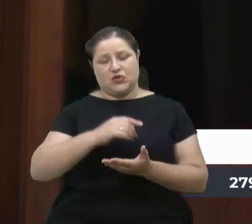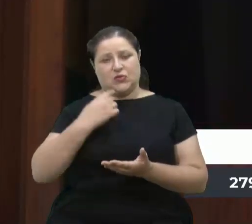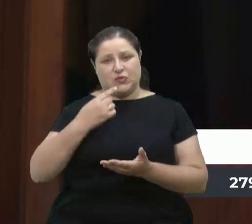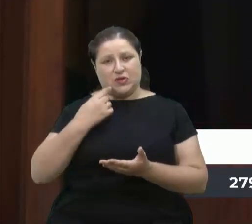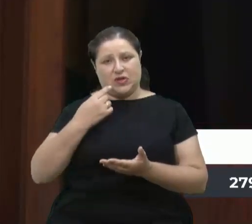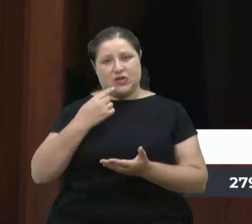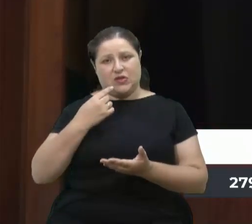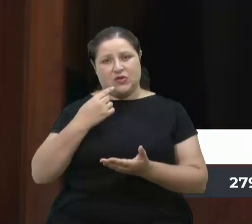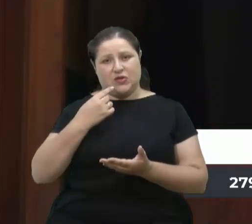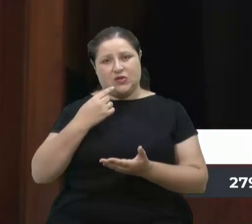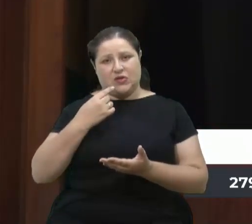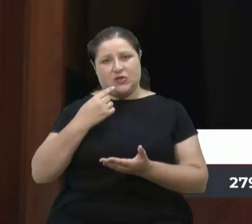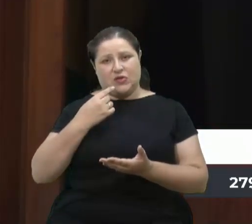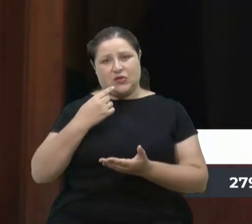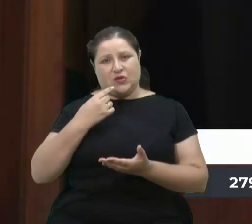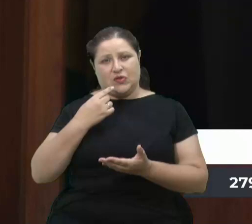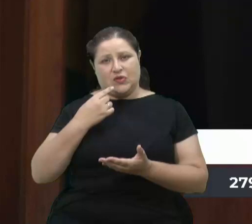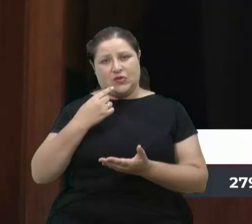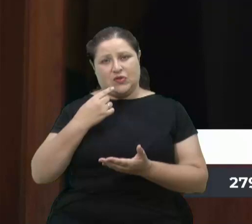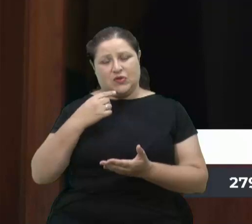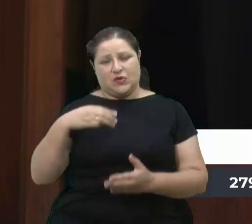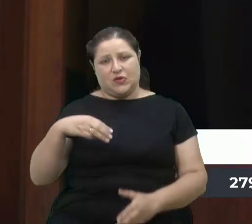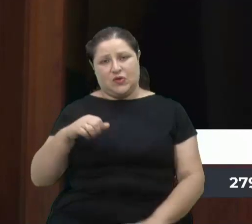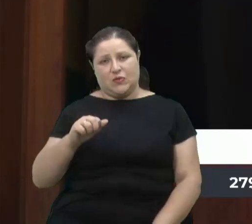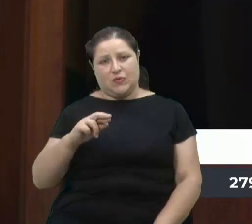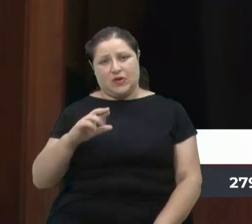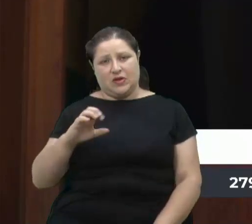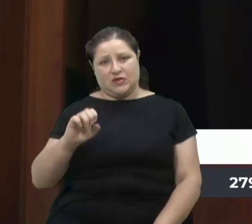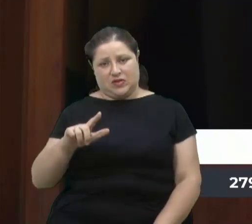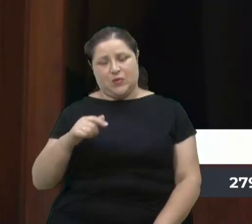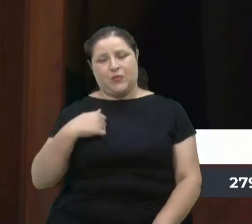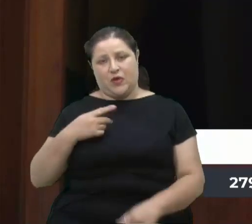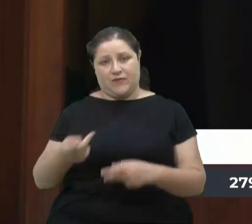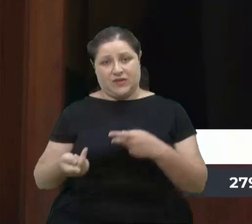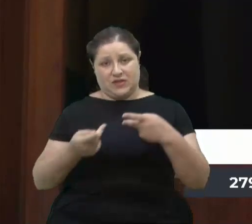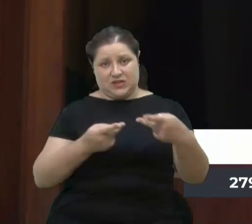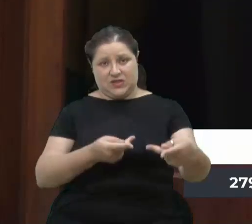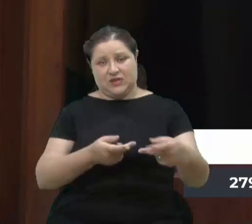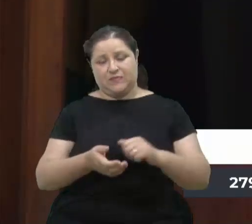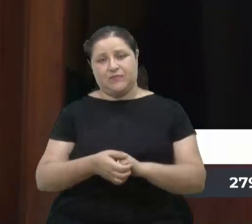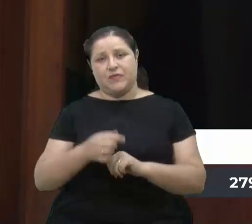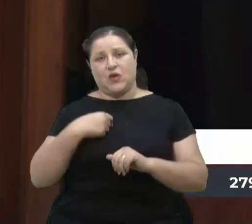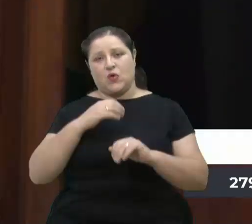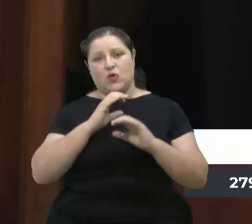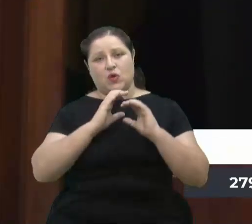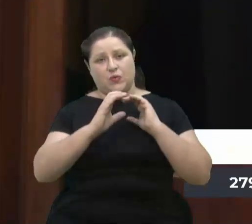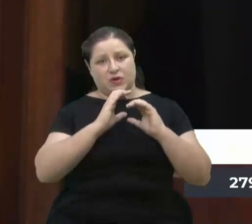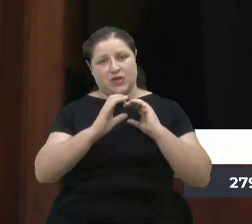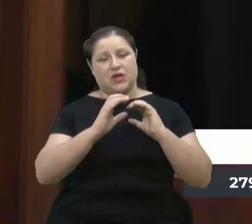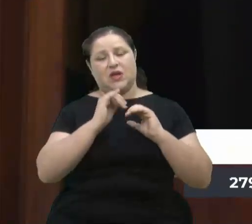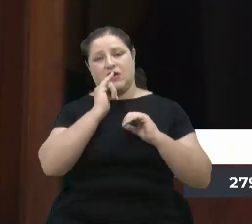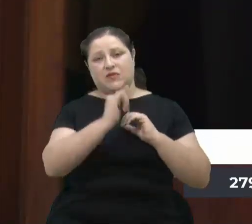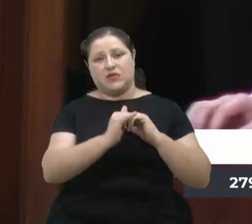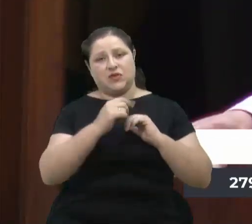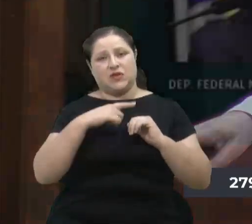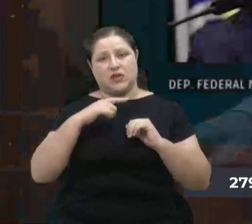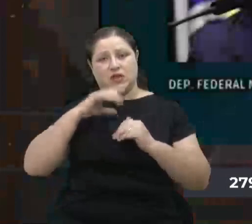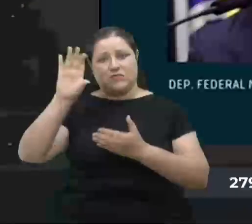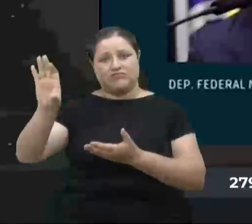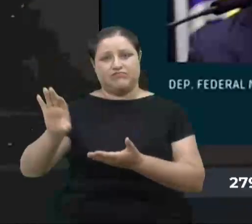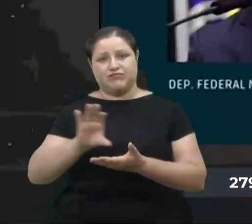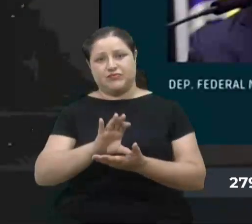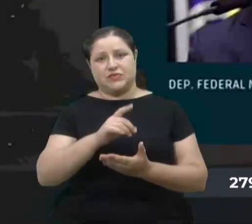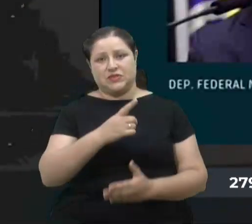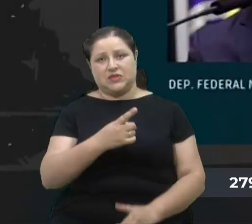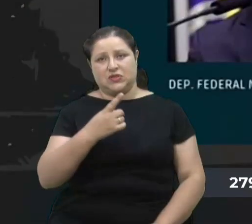Então, nessa minha visita, eu comuniquei que está vindo uma emenda de R 119